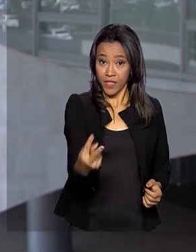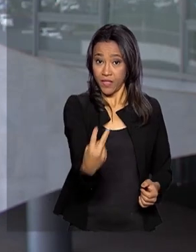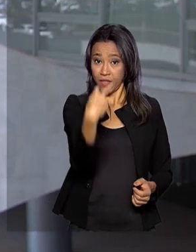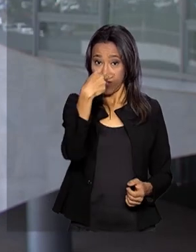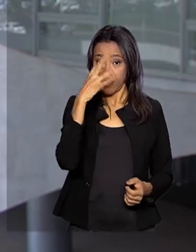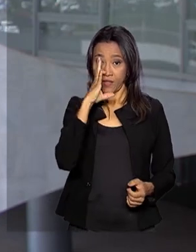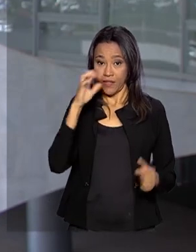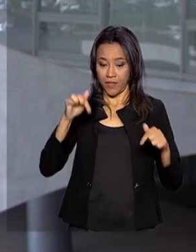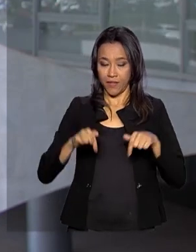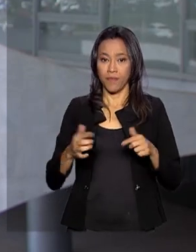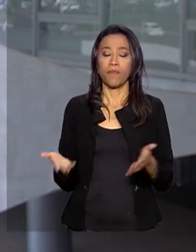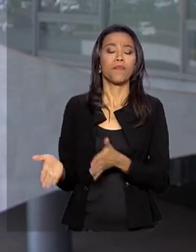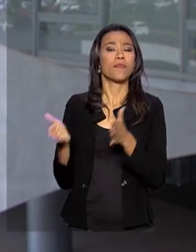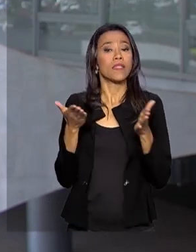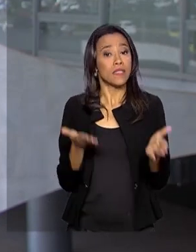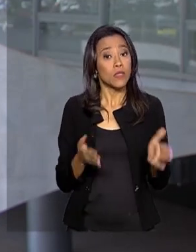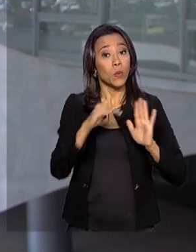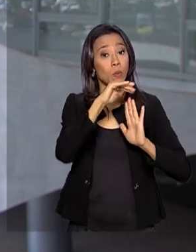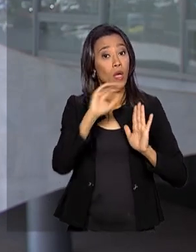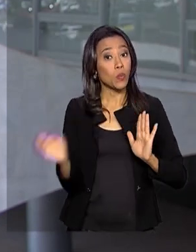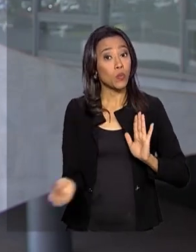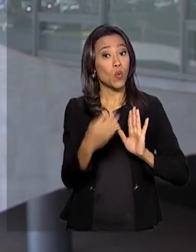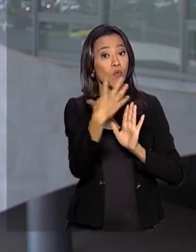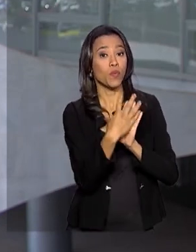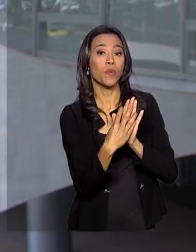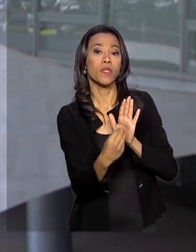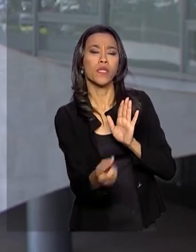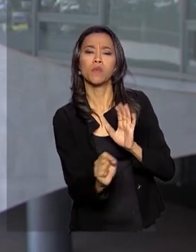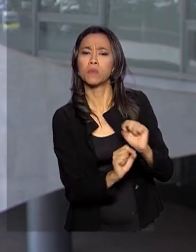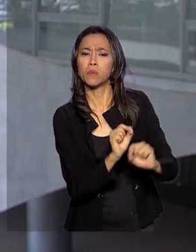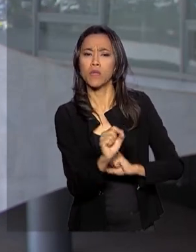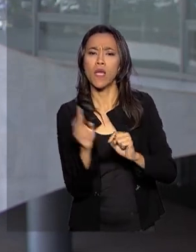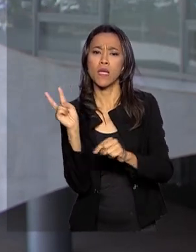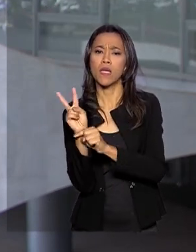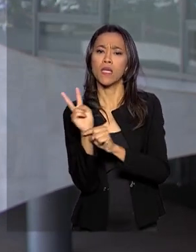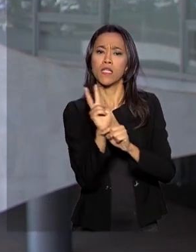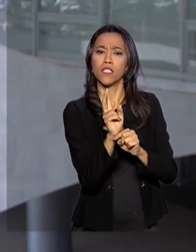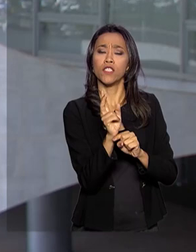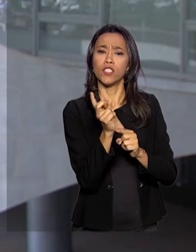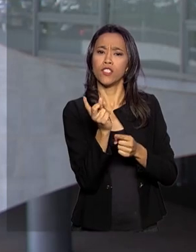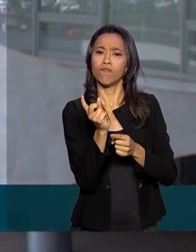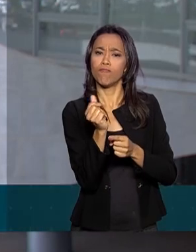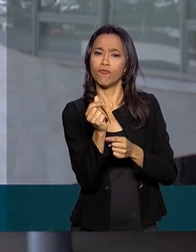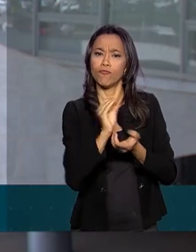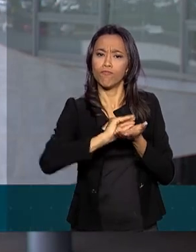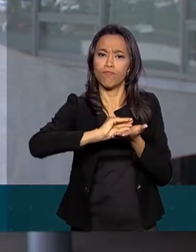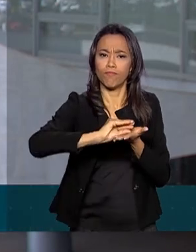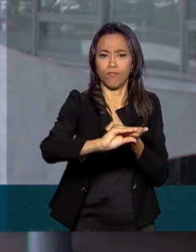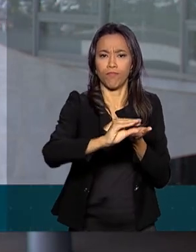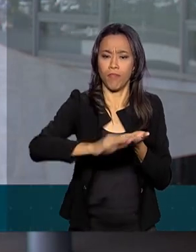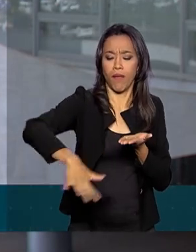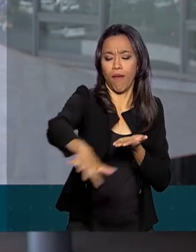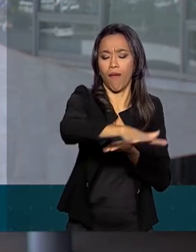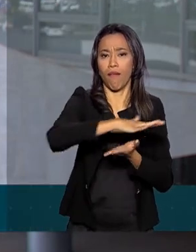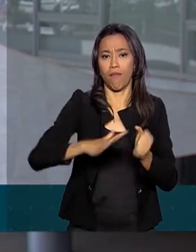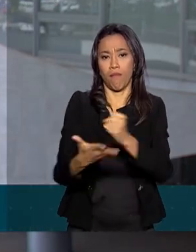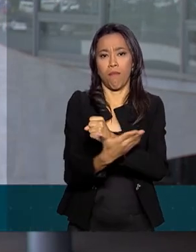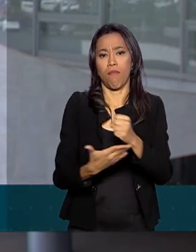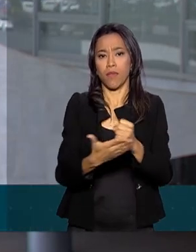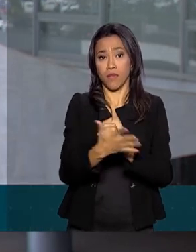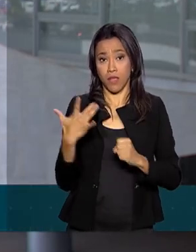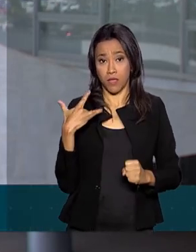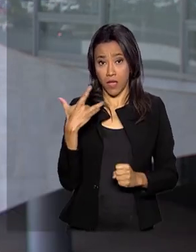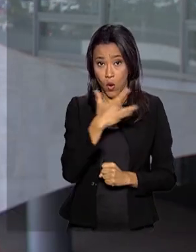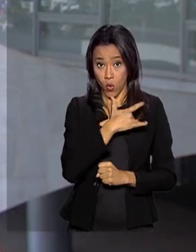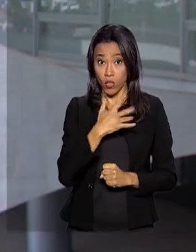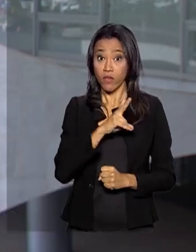isso mesmo, o Previne Brasil é um novo modelo de financiamento da atenção primária à saúde. O lançamento vai ser aqui no